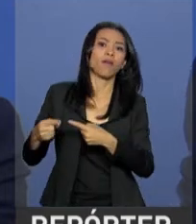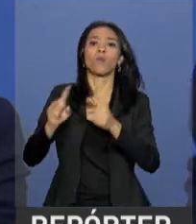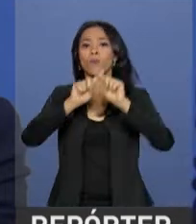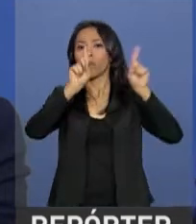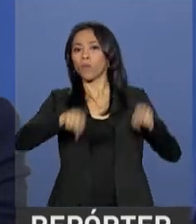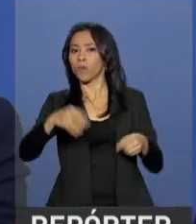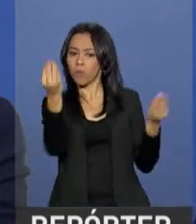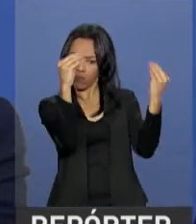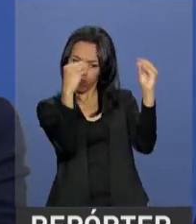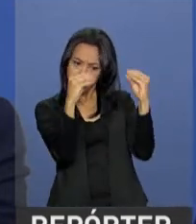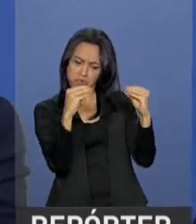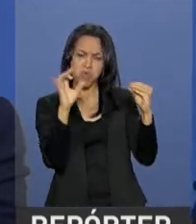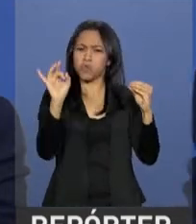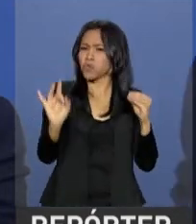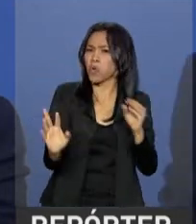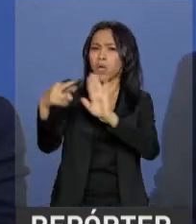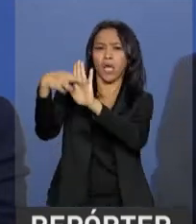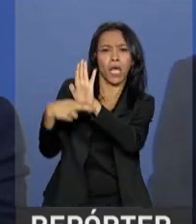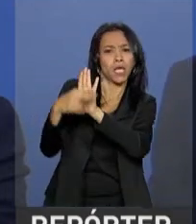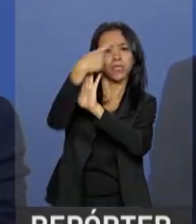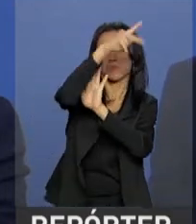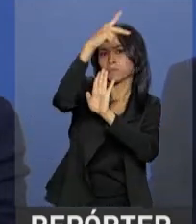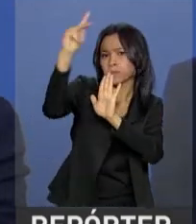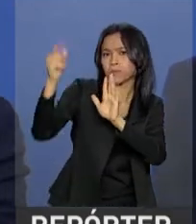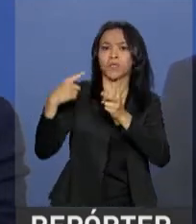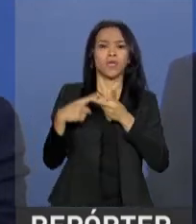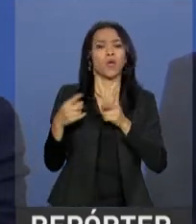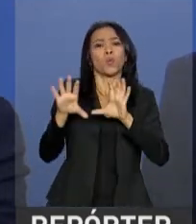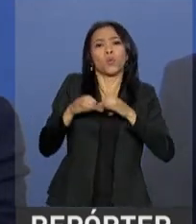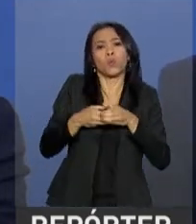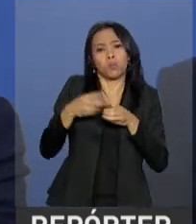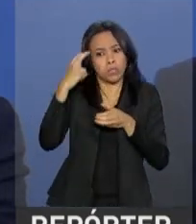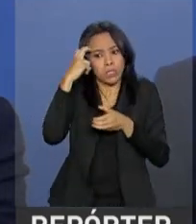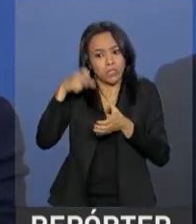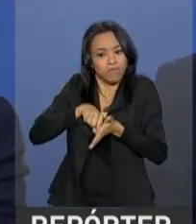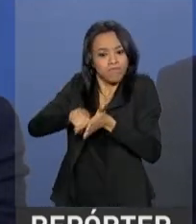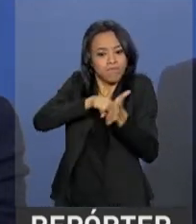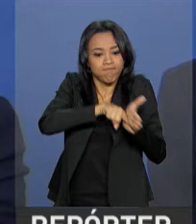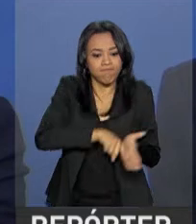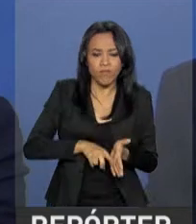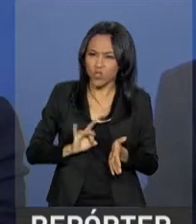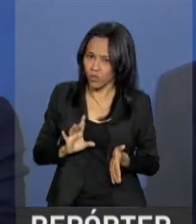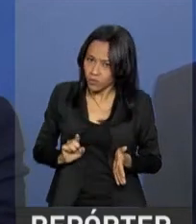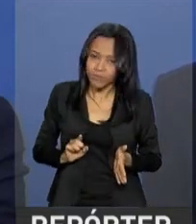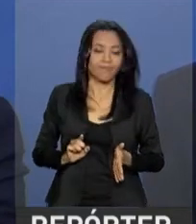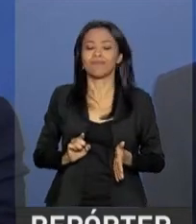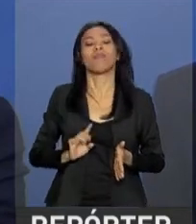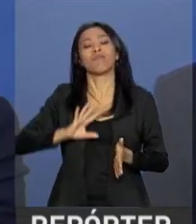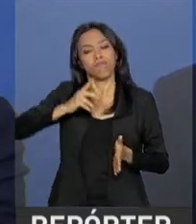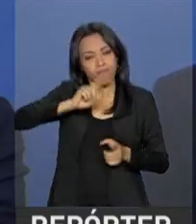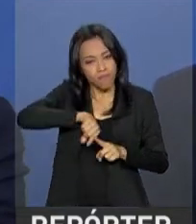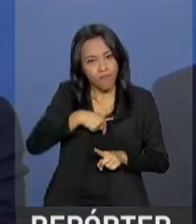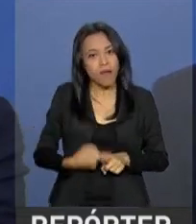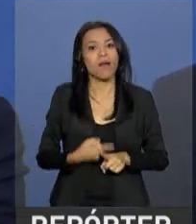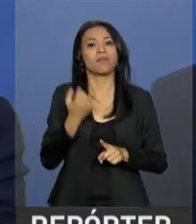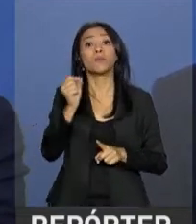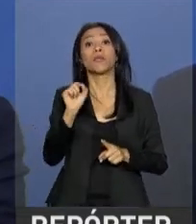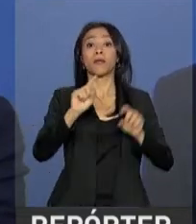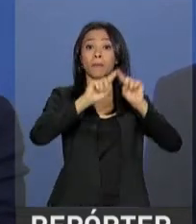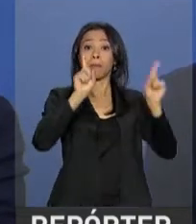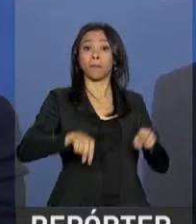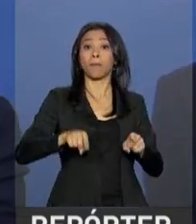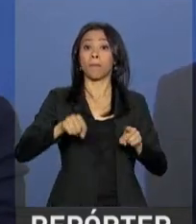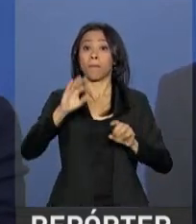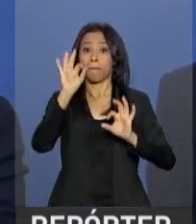não apenas protocolos, não apenas inteligência, não apenas operação, nós vamos pactuar um Programa